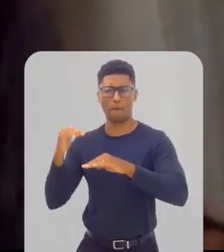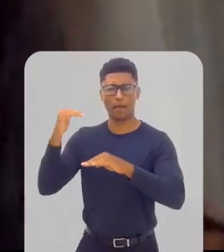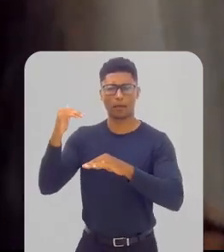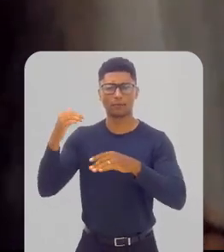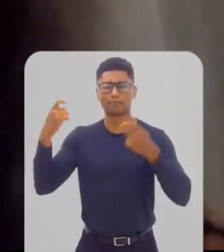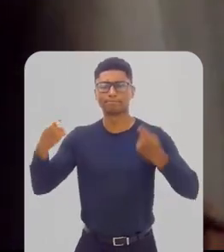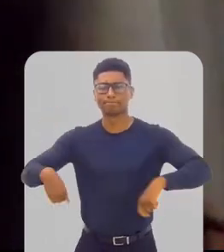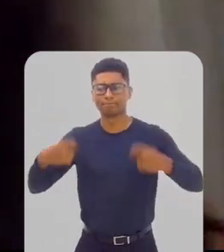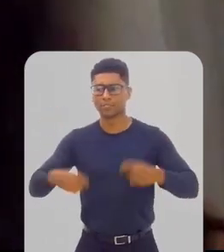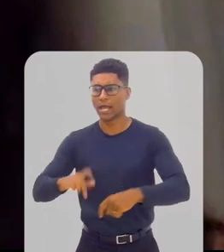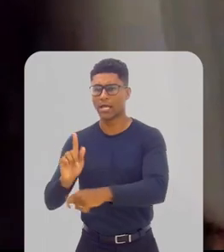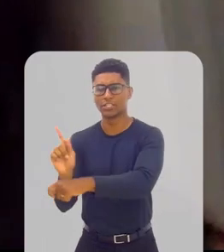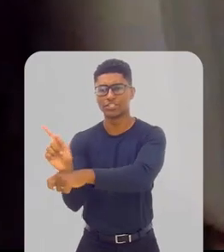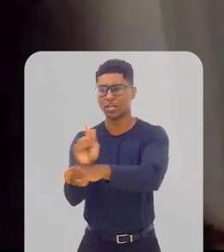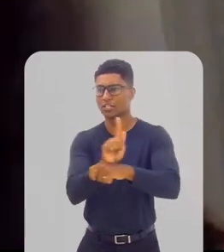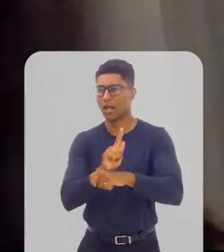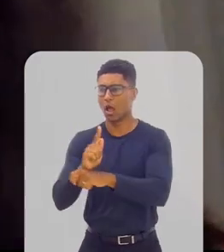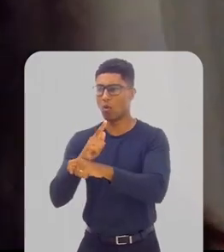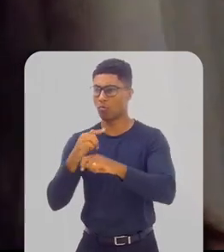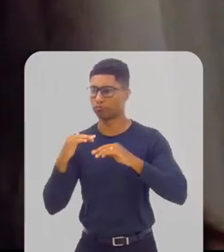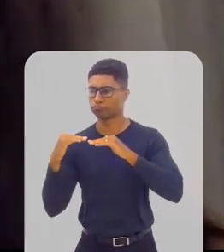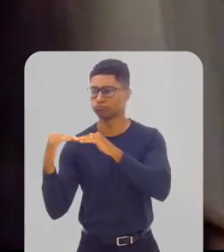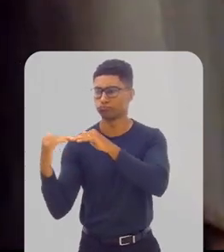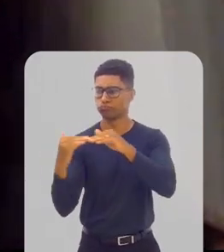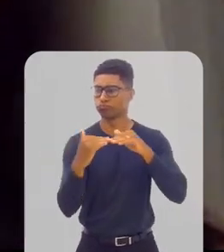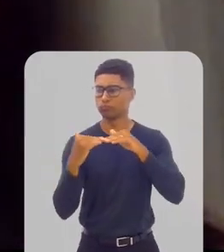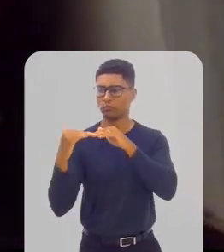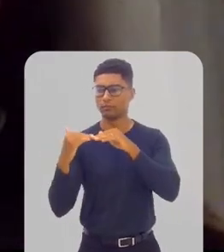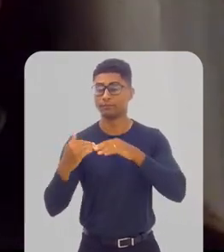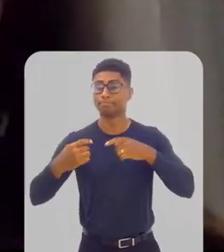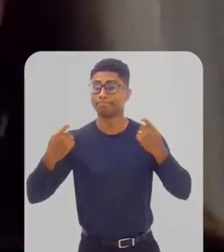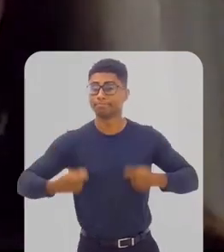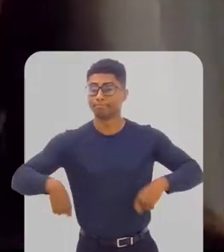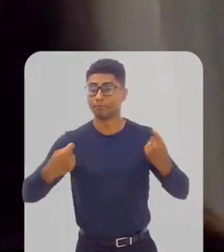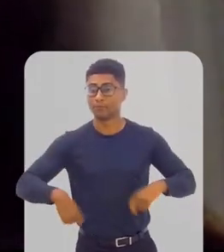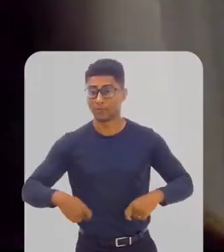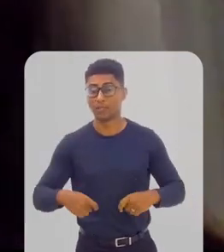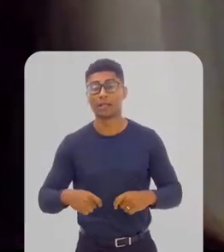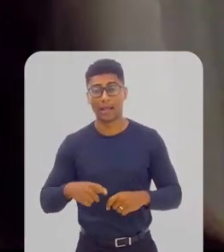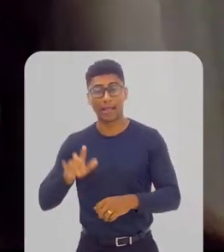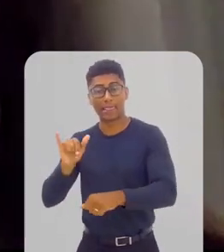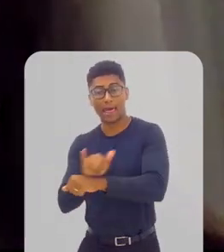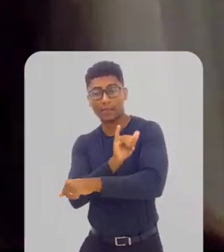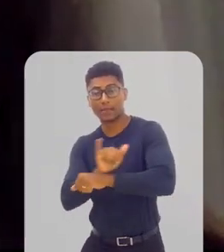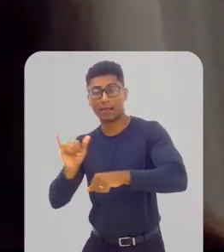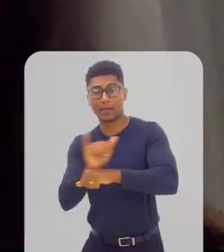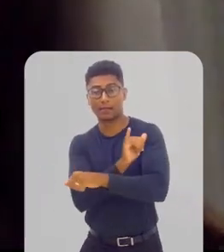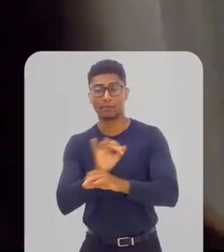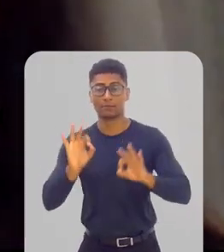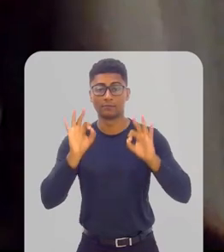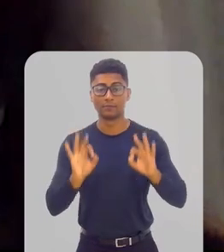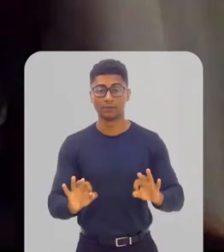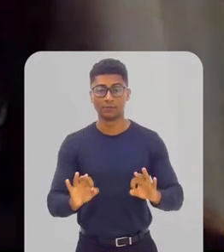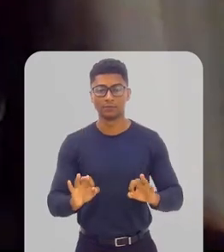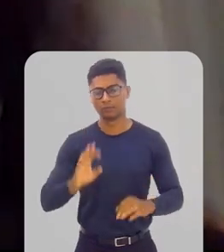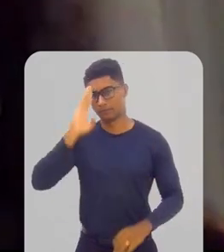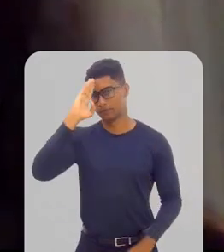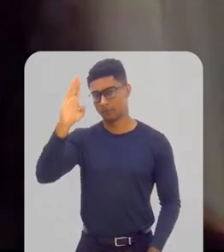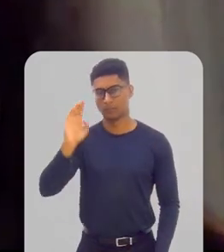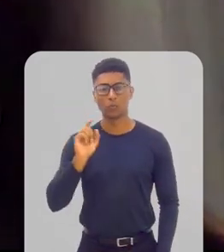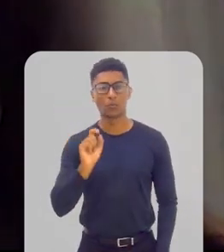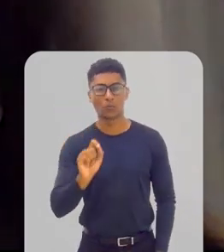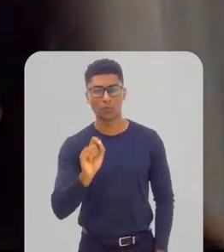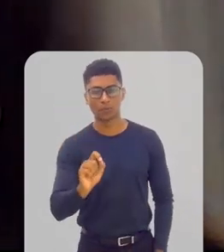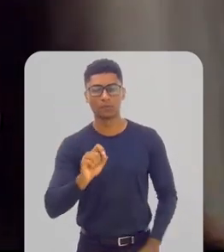propósitos, serão necessários mecanismos de gestão muito importantes, principalmente no que